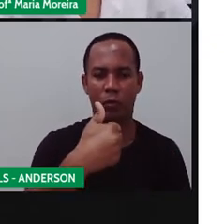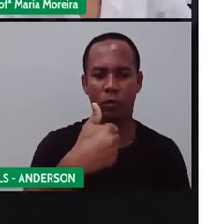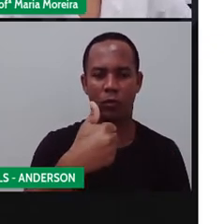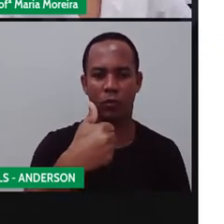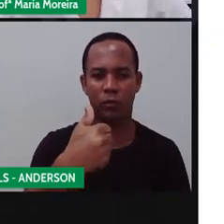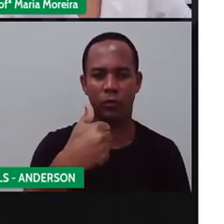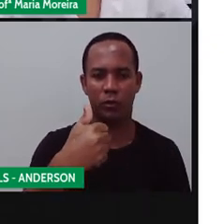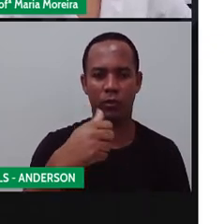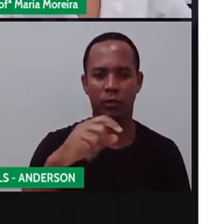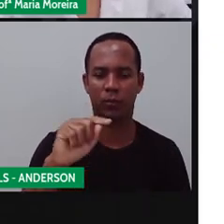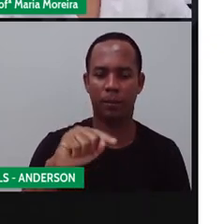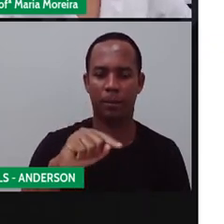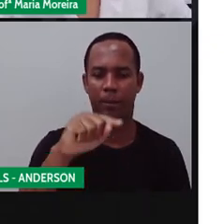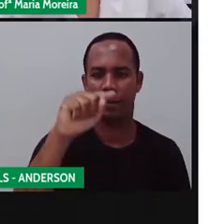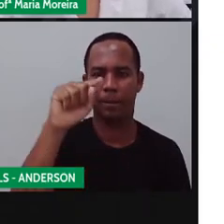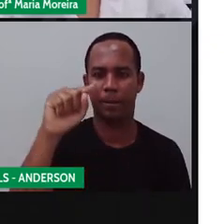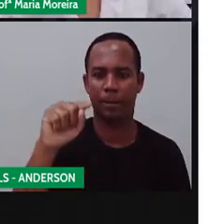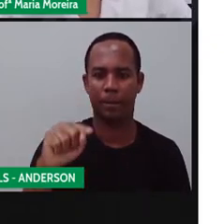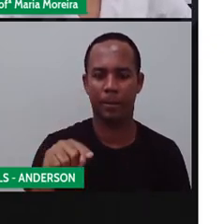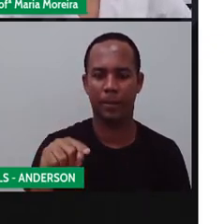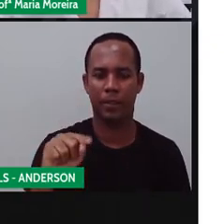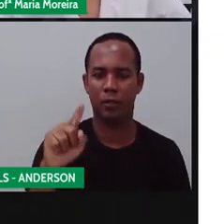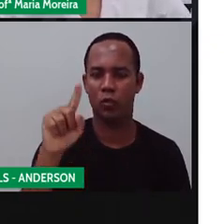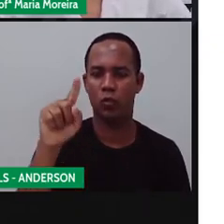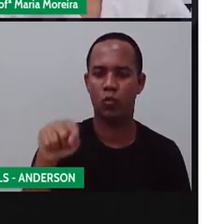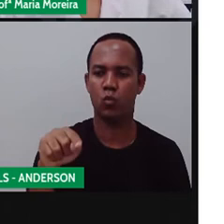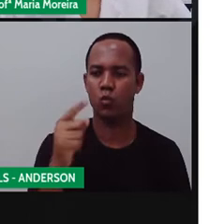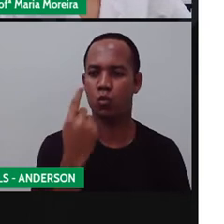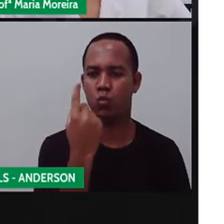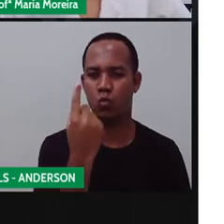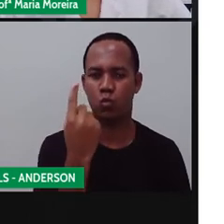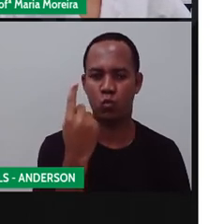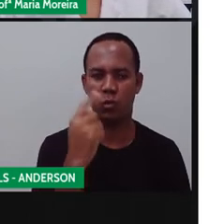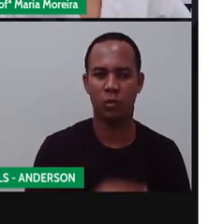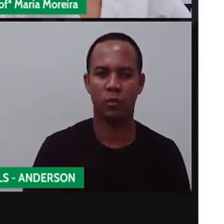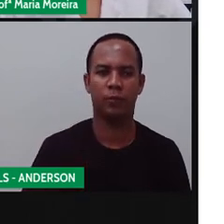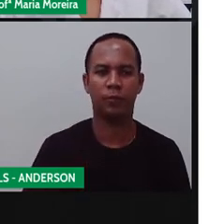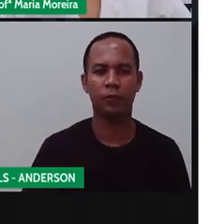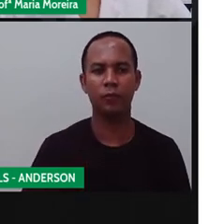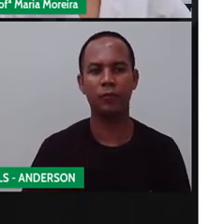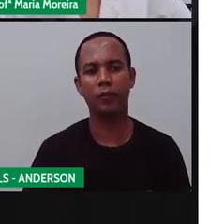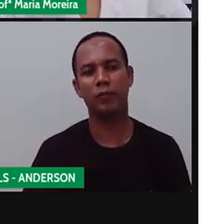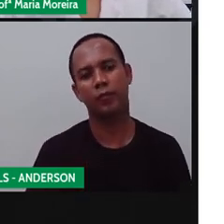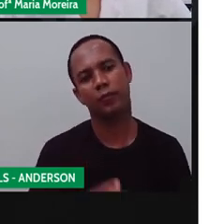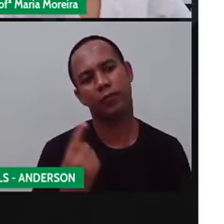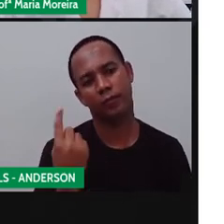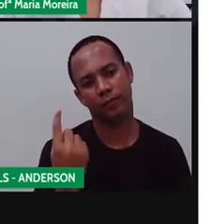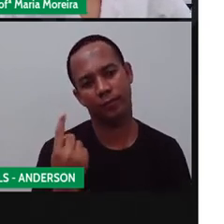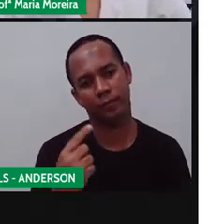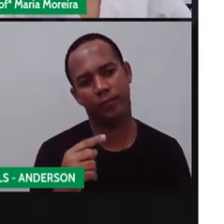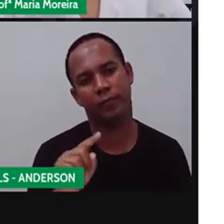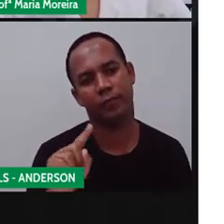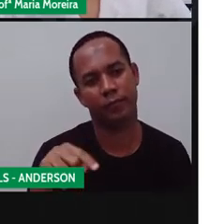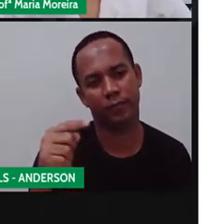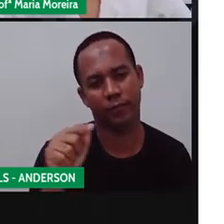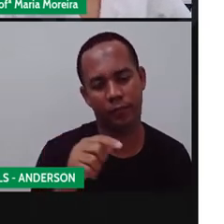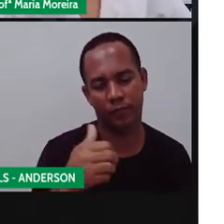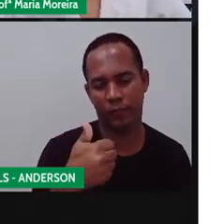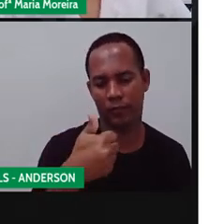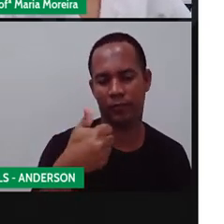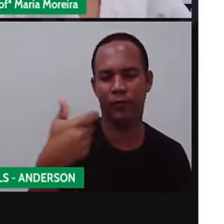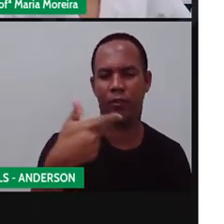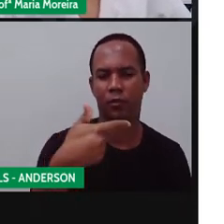10, que é esse aqui, mais quem? O 1. Porque 11, na verdade, é o quê? 10 mais 1. E o 12?